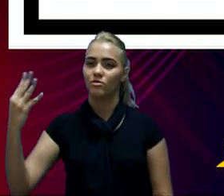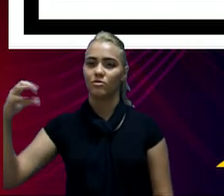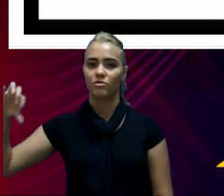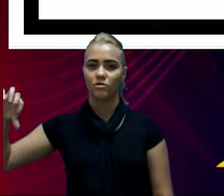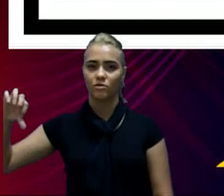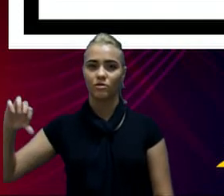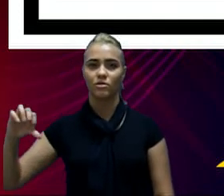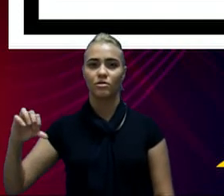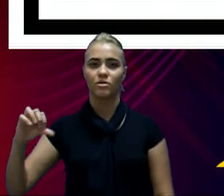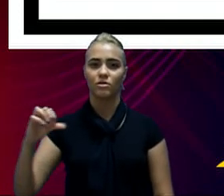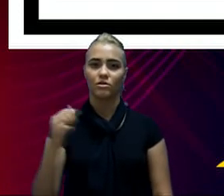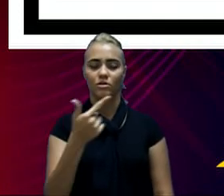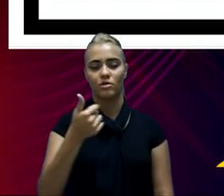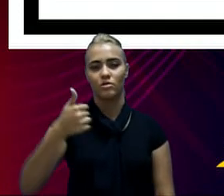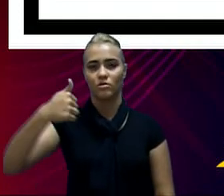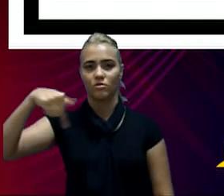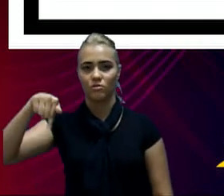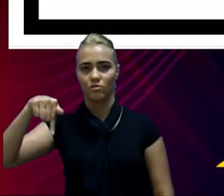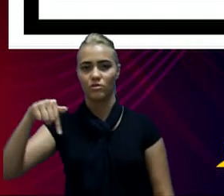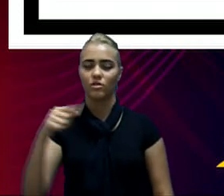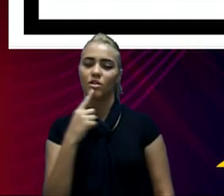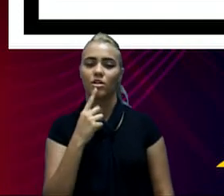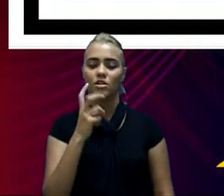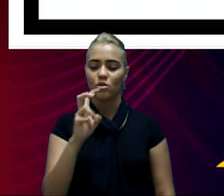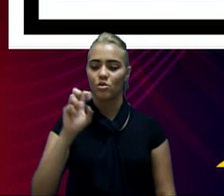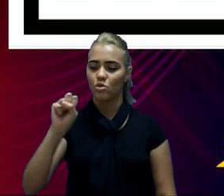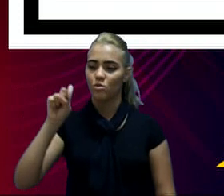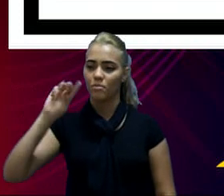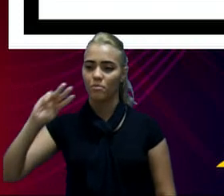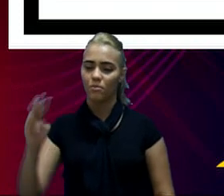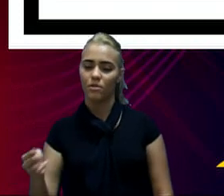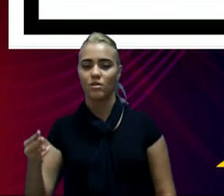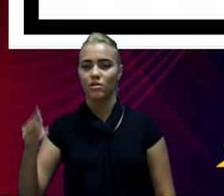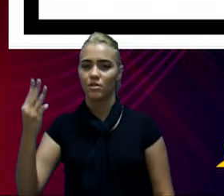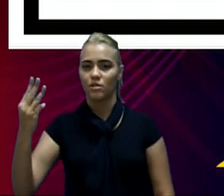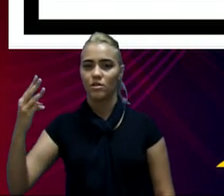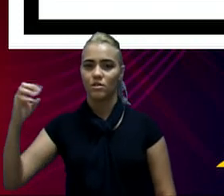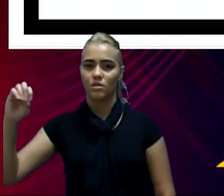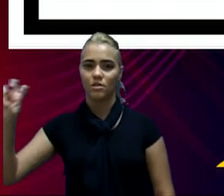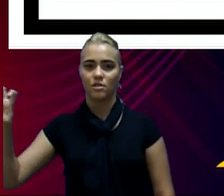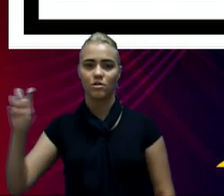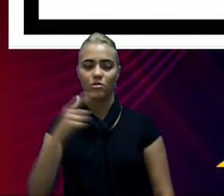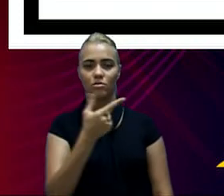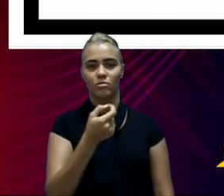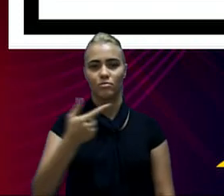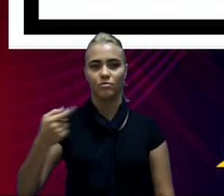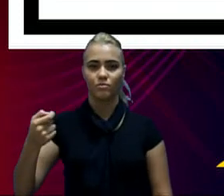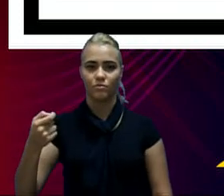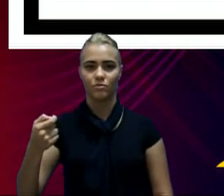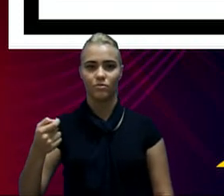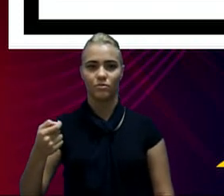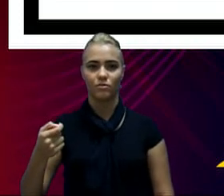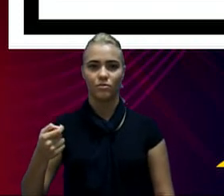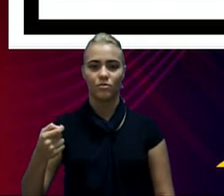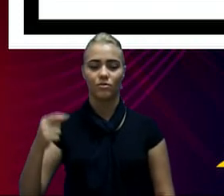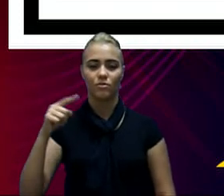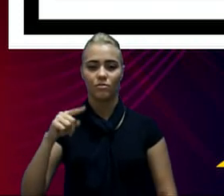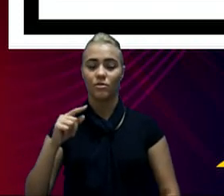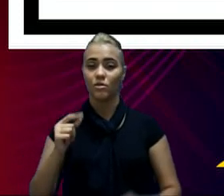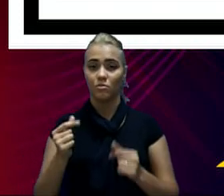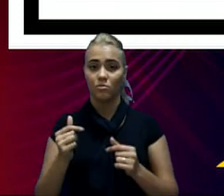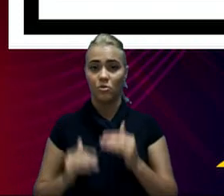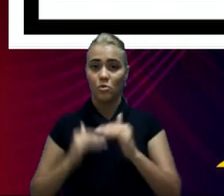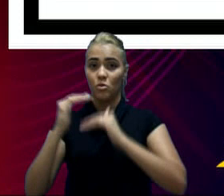contra 58.305 em 2020. Amortização de empréstimos,